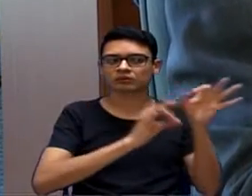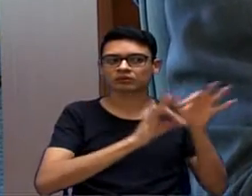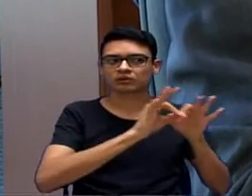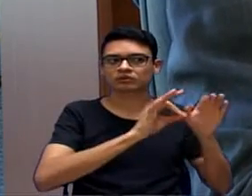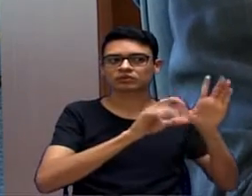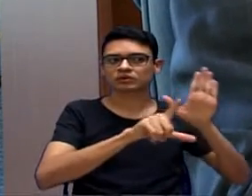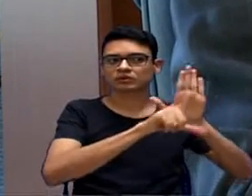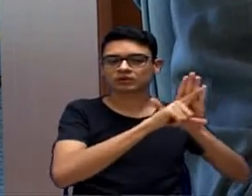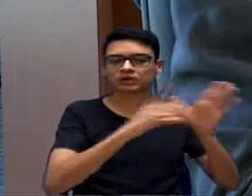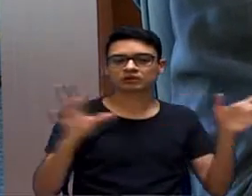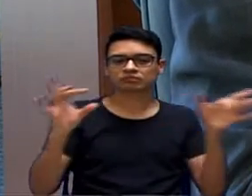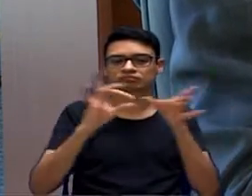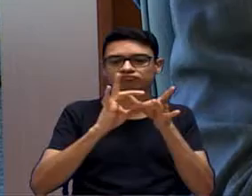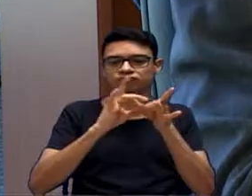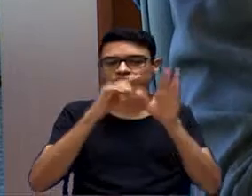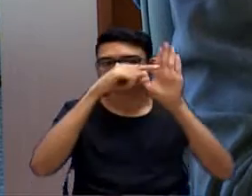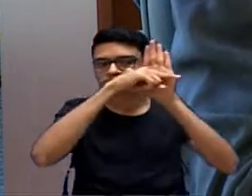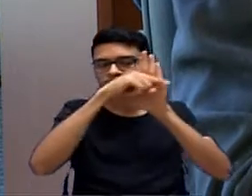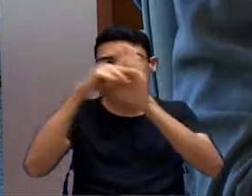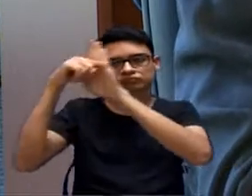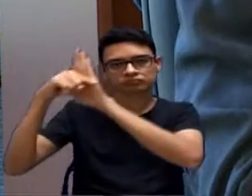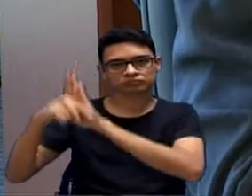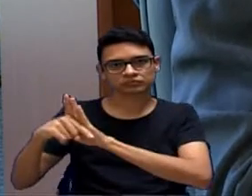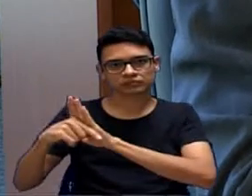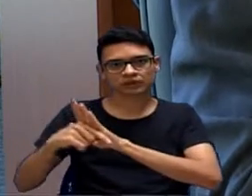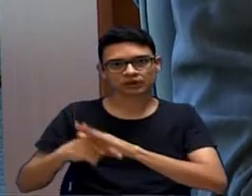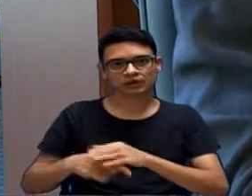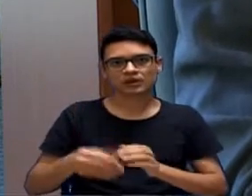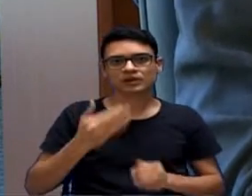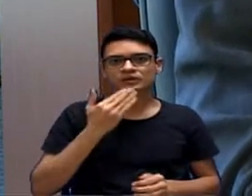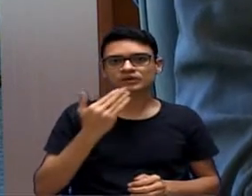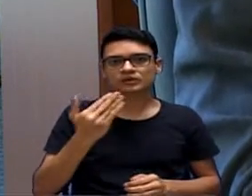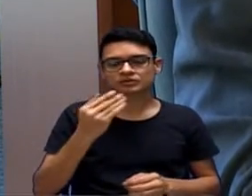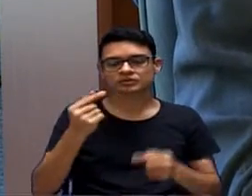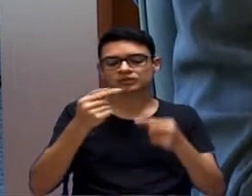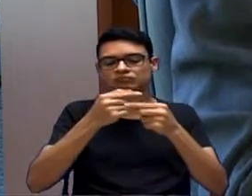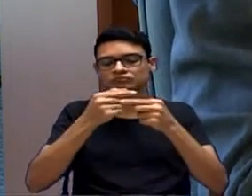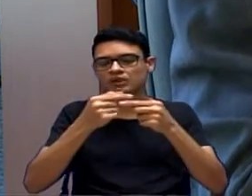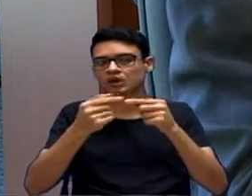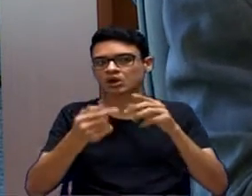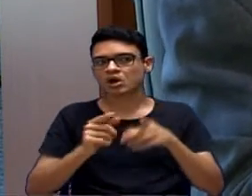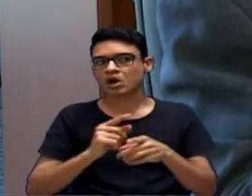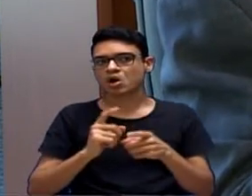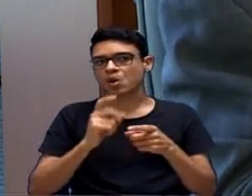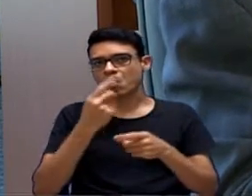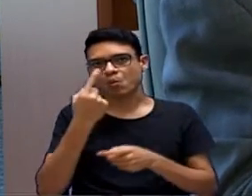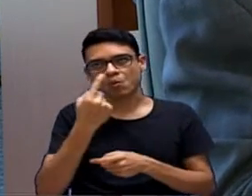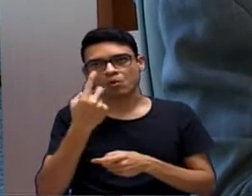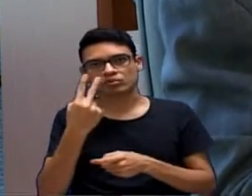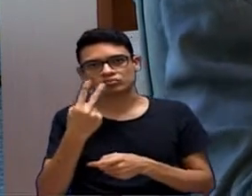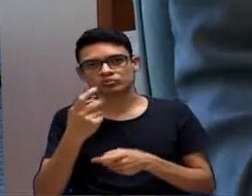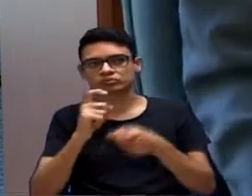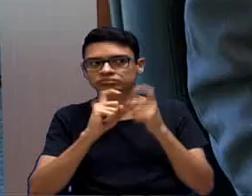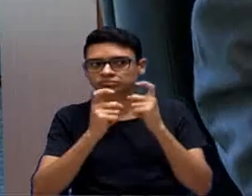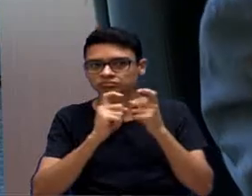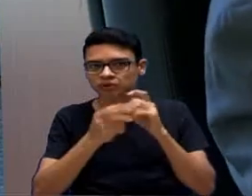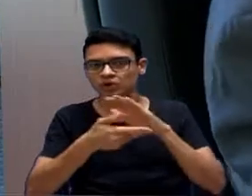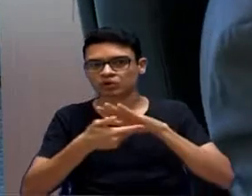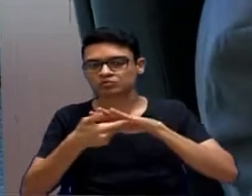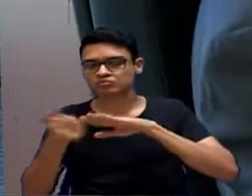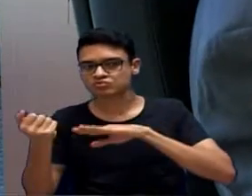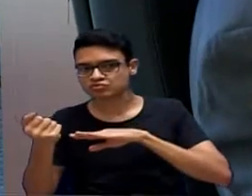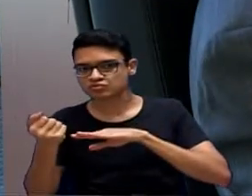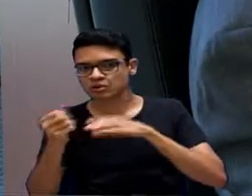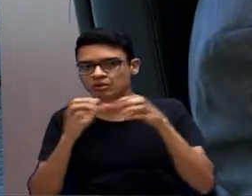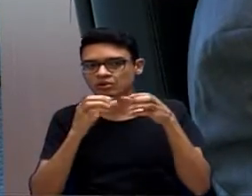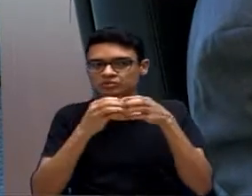retirada do referido projeto por, sei lá, três sessões, duas, três sessões para análise da nossa consultoria jurídica. Esse